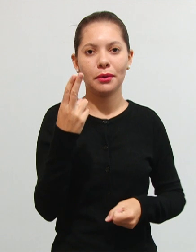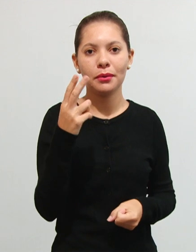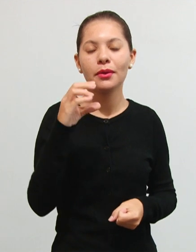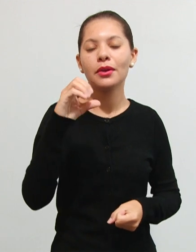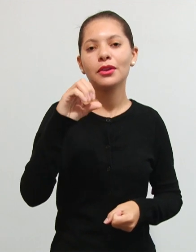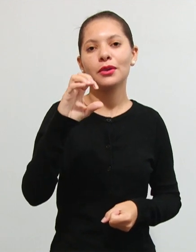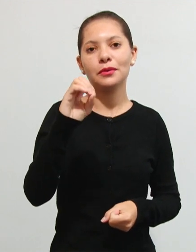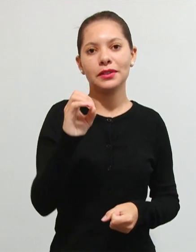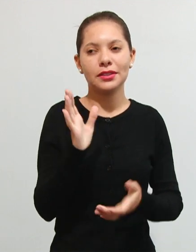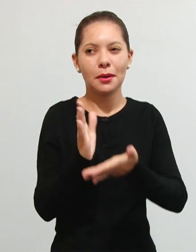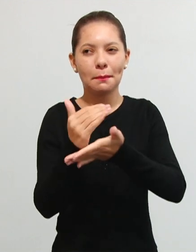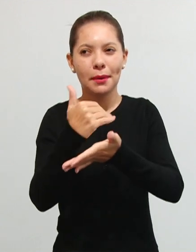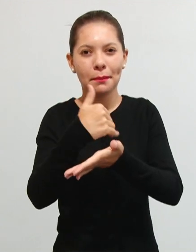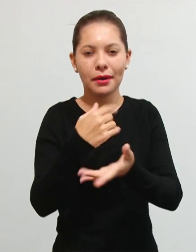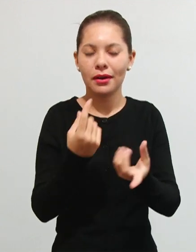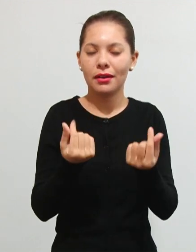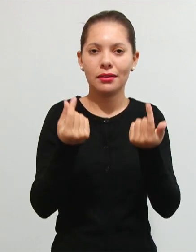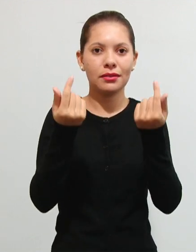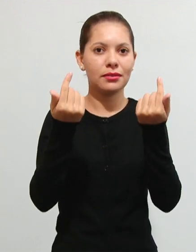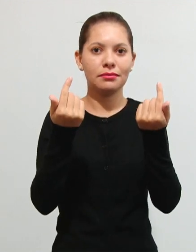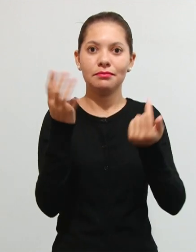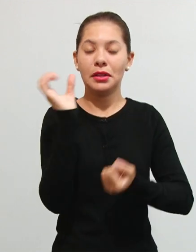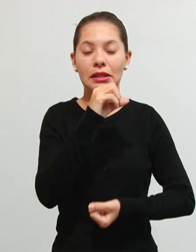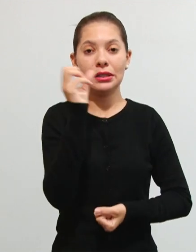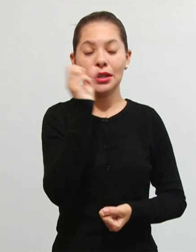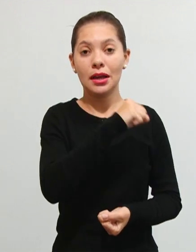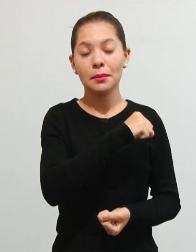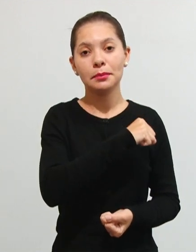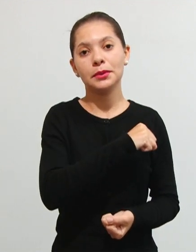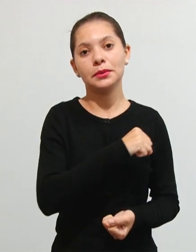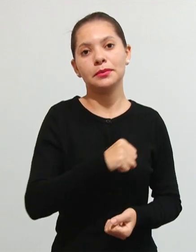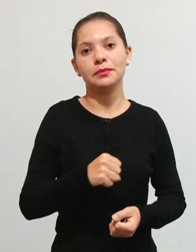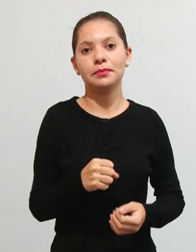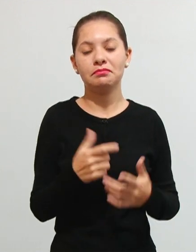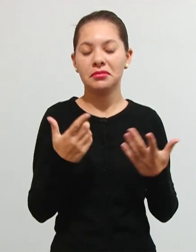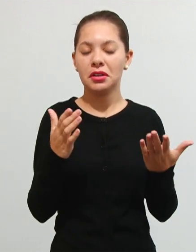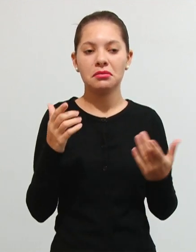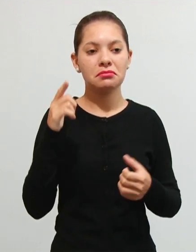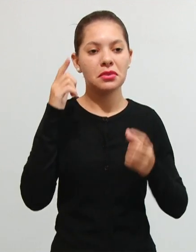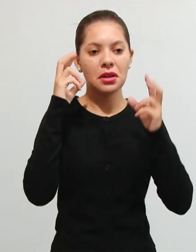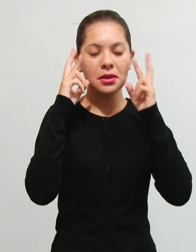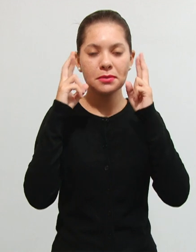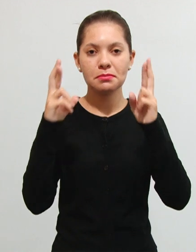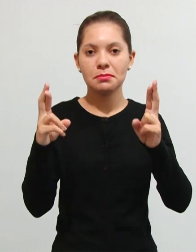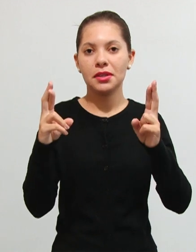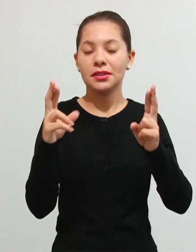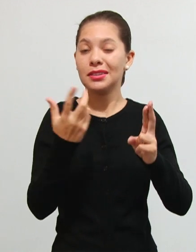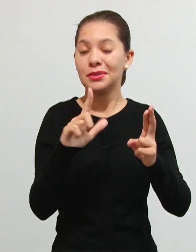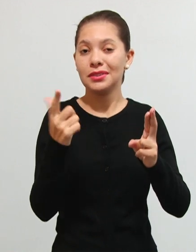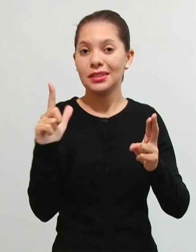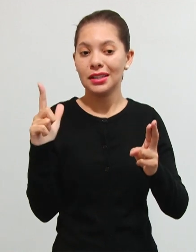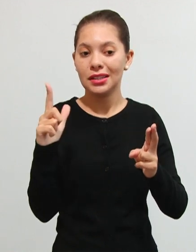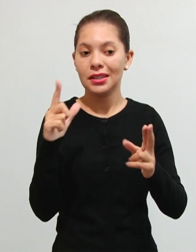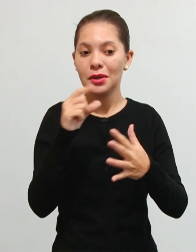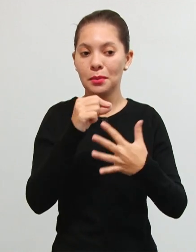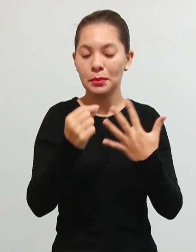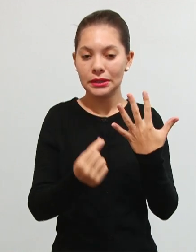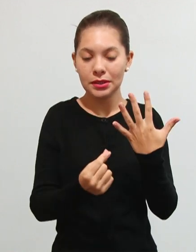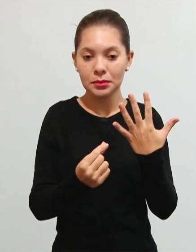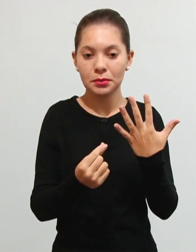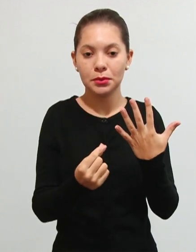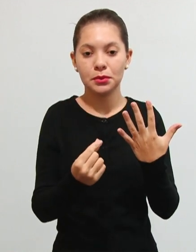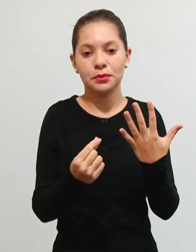fazendo a arrecadação né tem muita urgência portanto não respeito o princípio aqui por exemplo investimento público